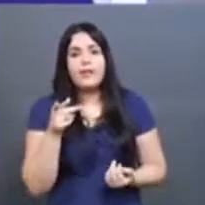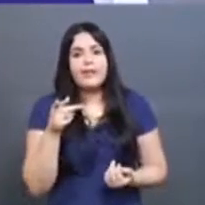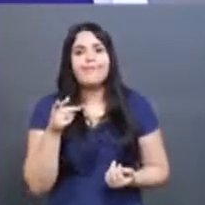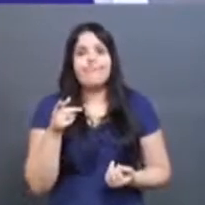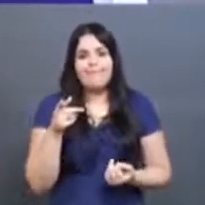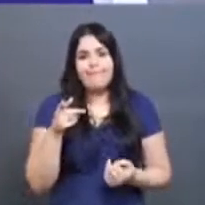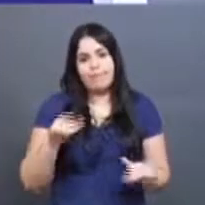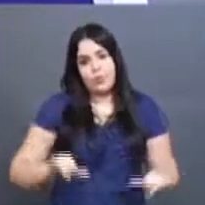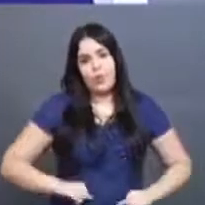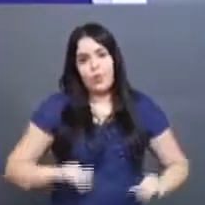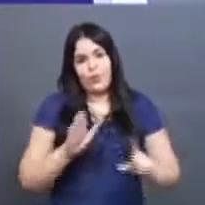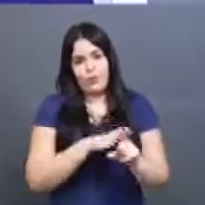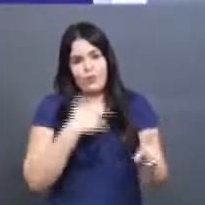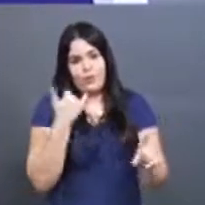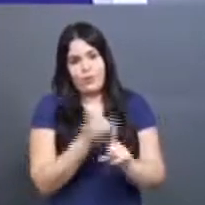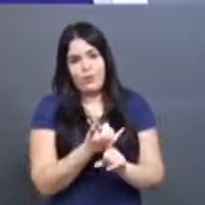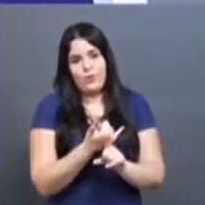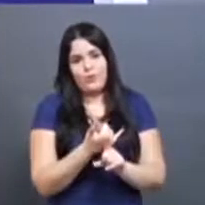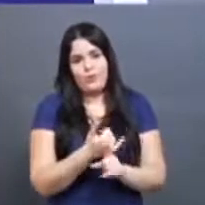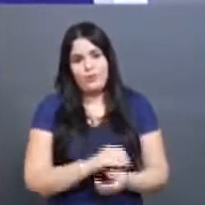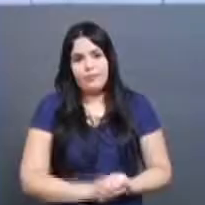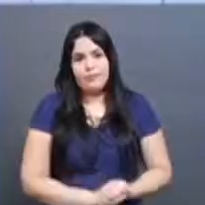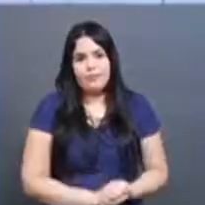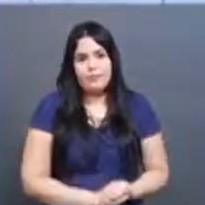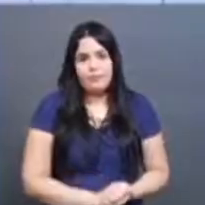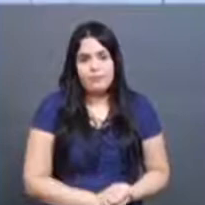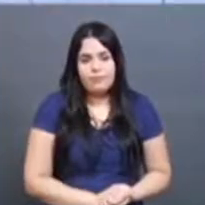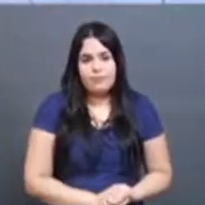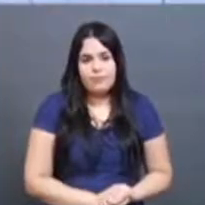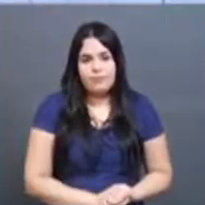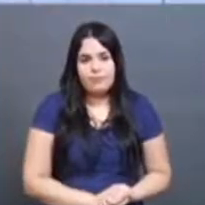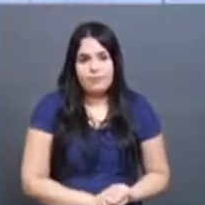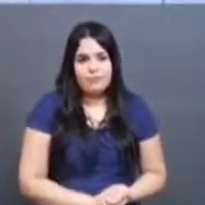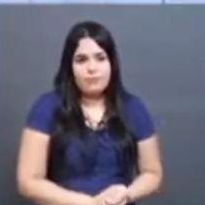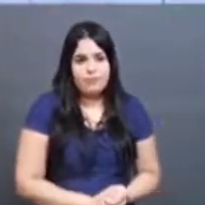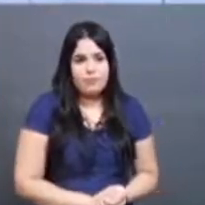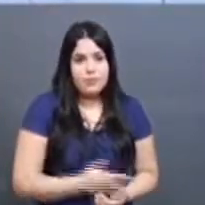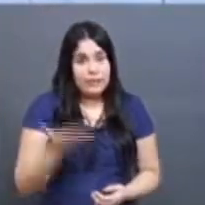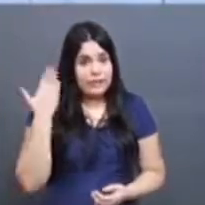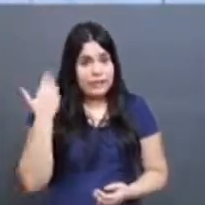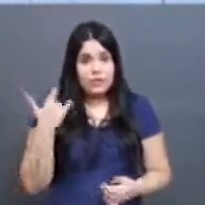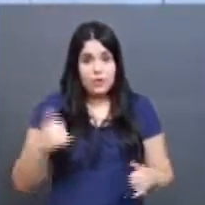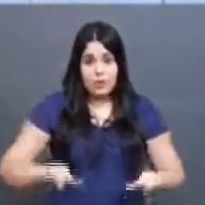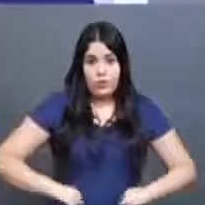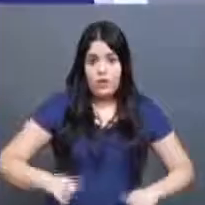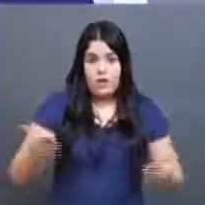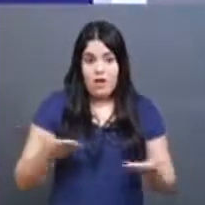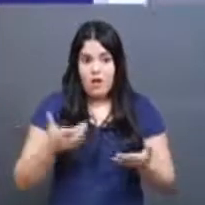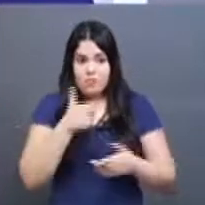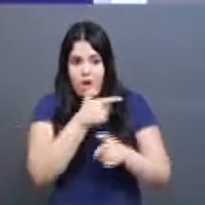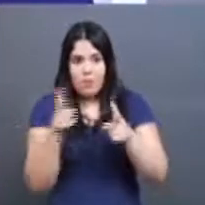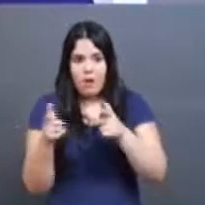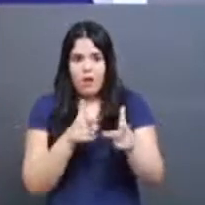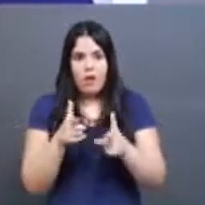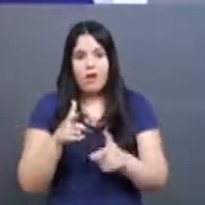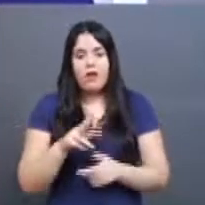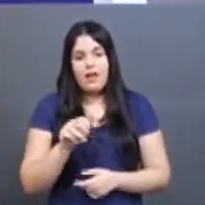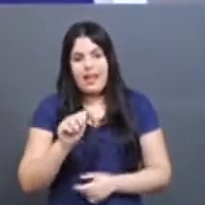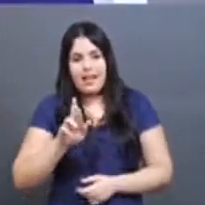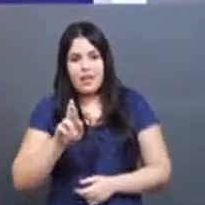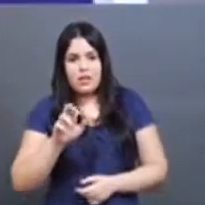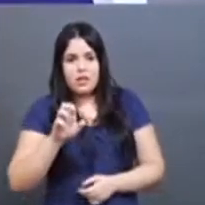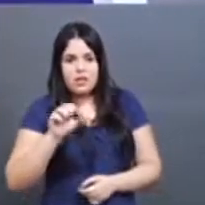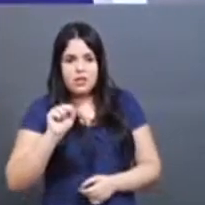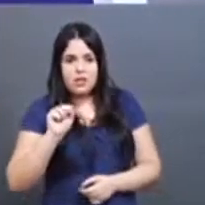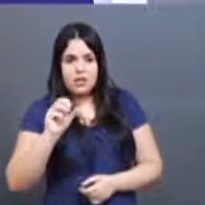sofria bullying. Ele era vítima e ele passou a ser agressor. Olha só. O aumento, o crescimento de casos